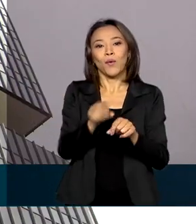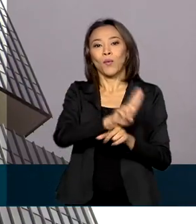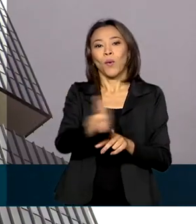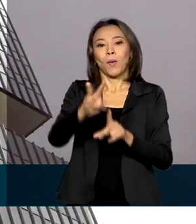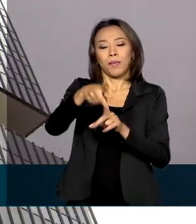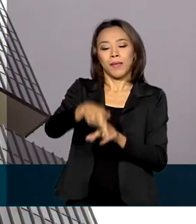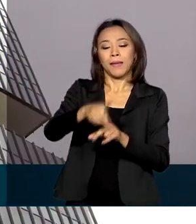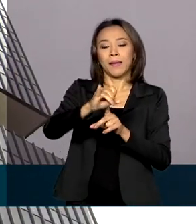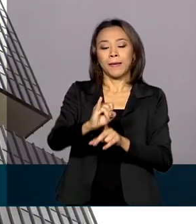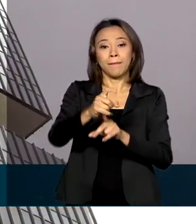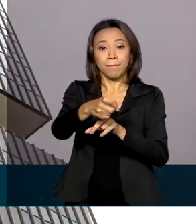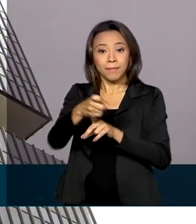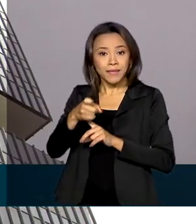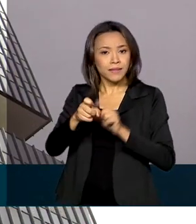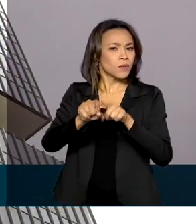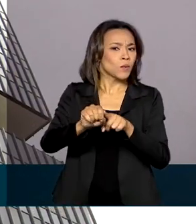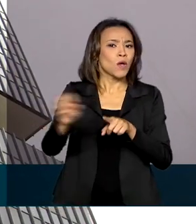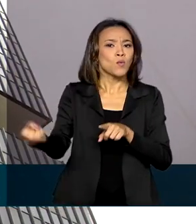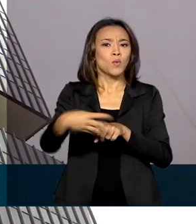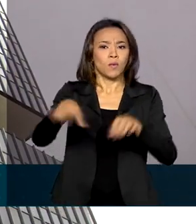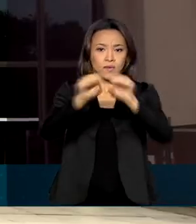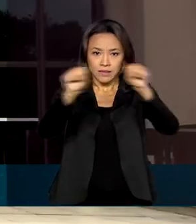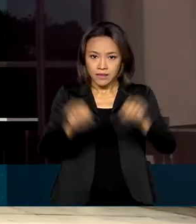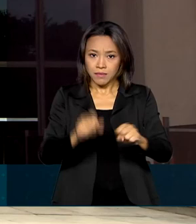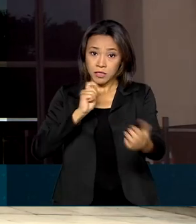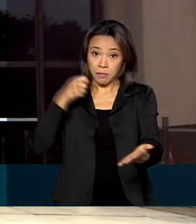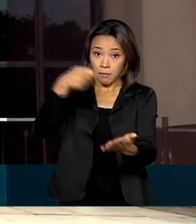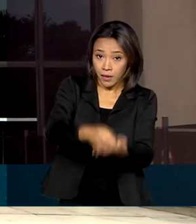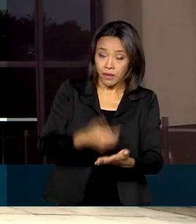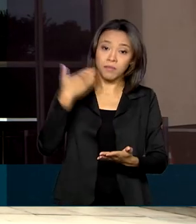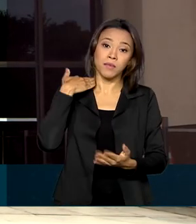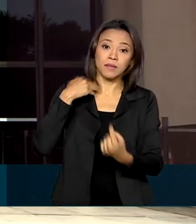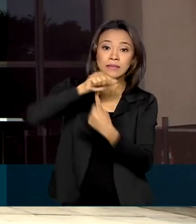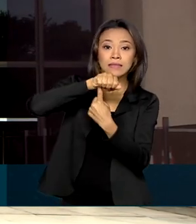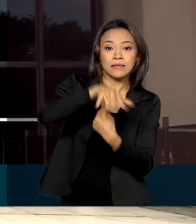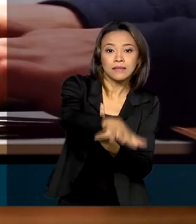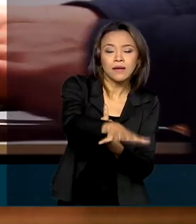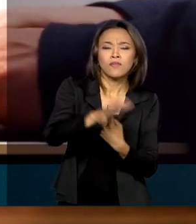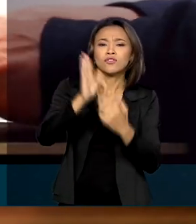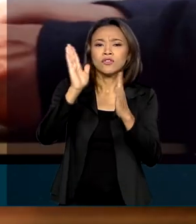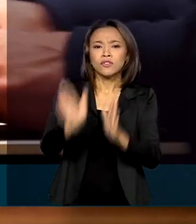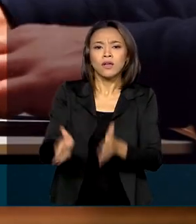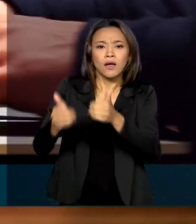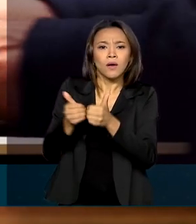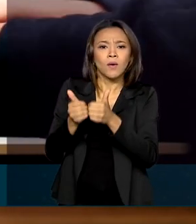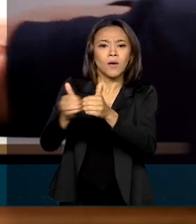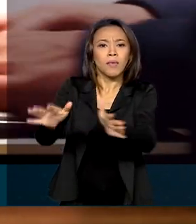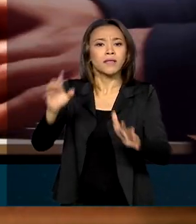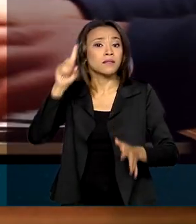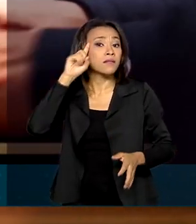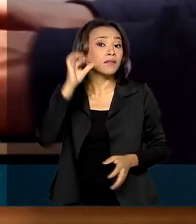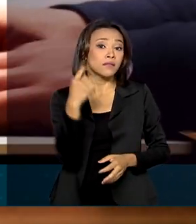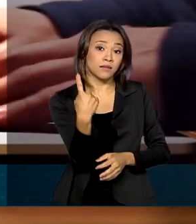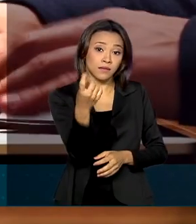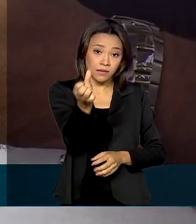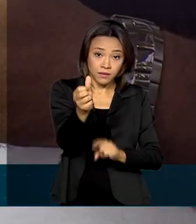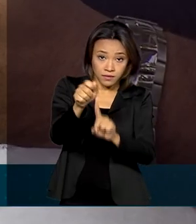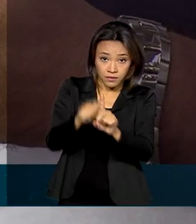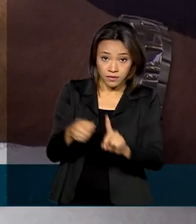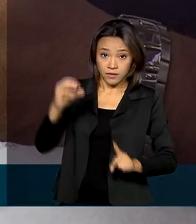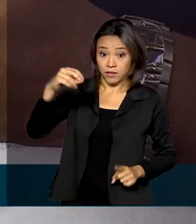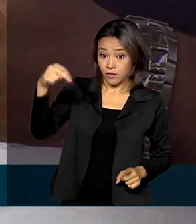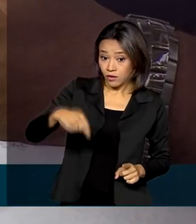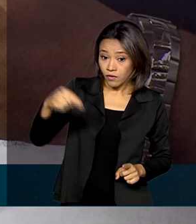o novo sistema de pagamentos instantâneos do Banco Central que começa a funcionar no dia 16 de novembro.